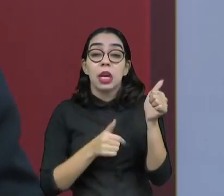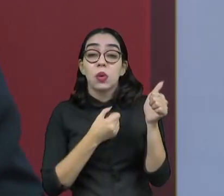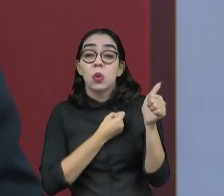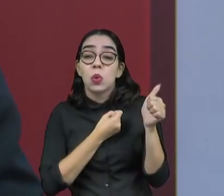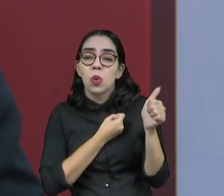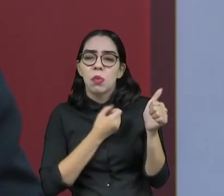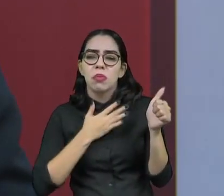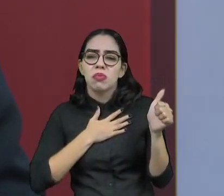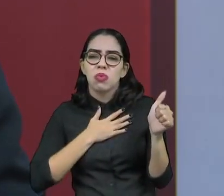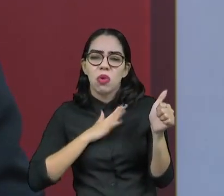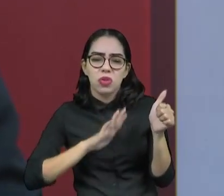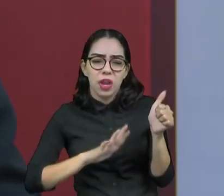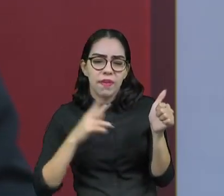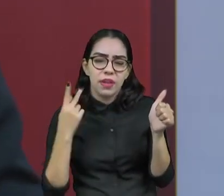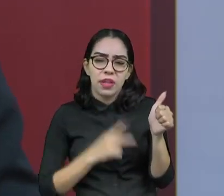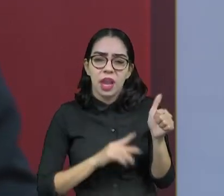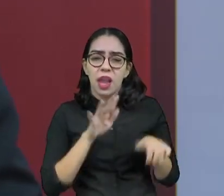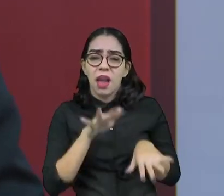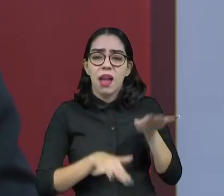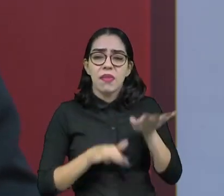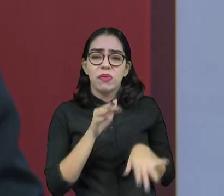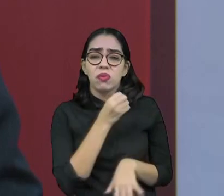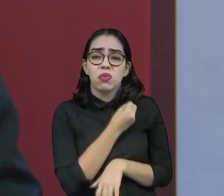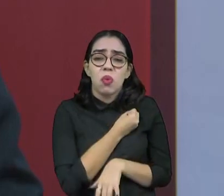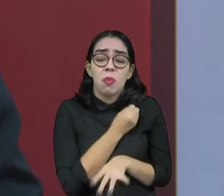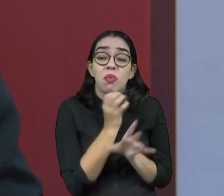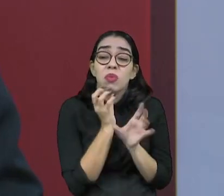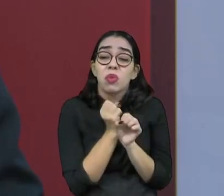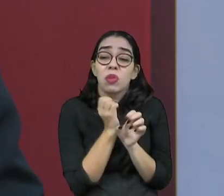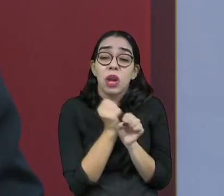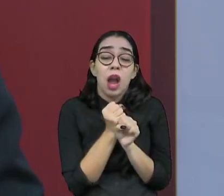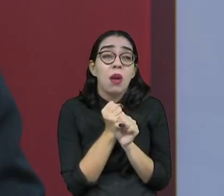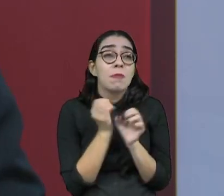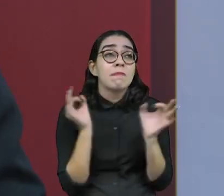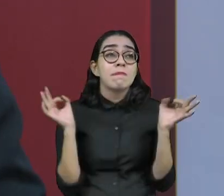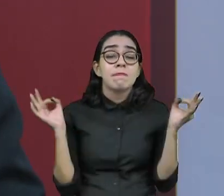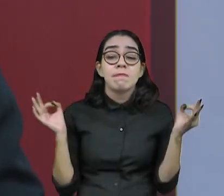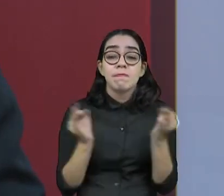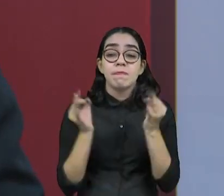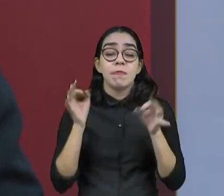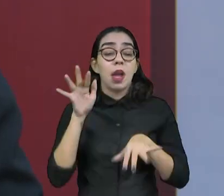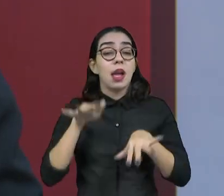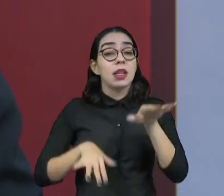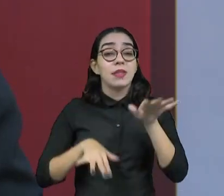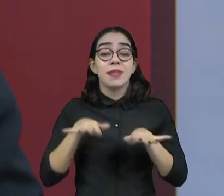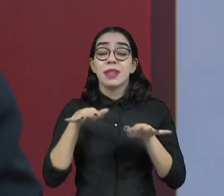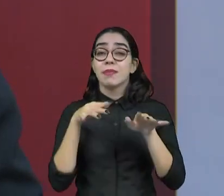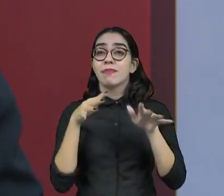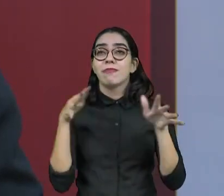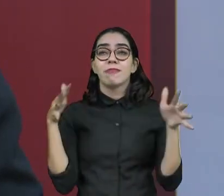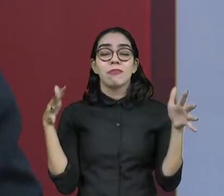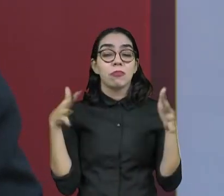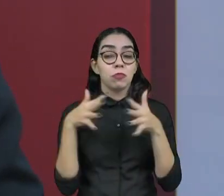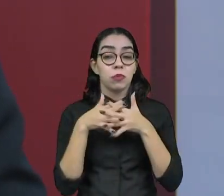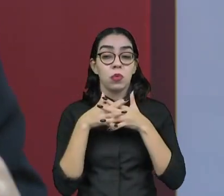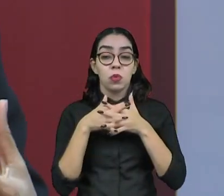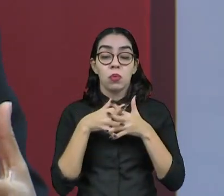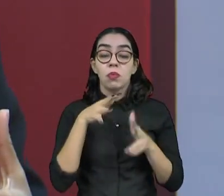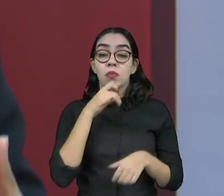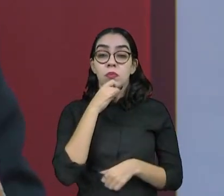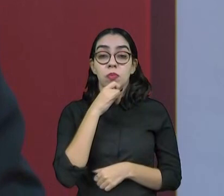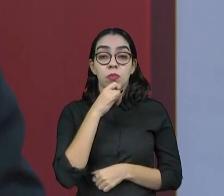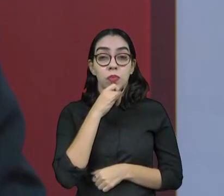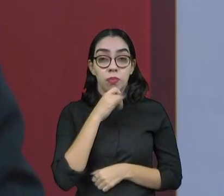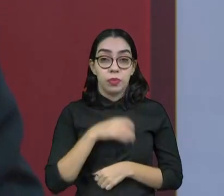nem sempre nós temos esse cálculo tão preciso, porque alguns componentes foram incorporados na campanha, como